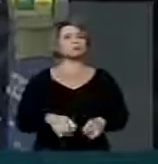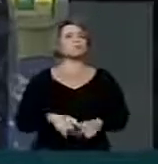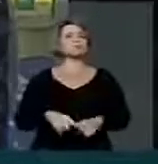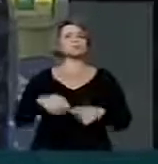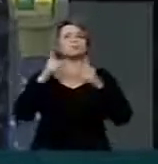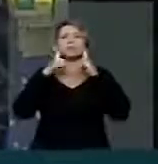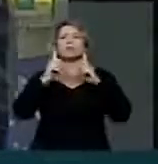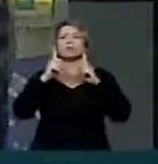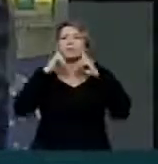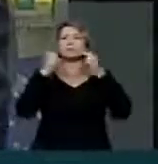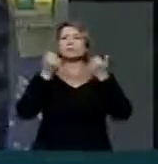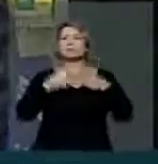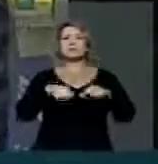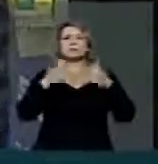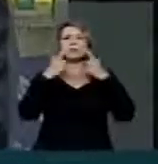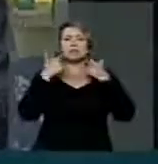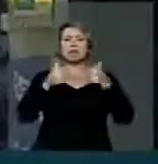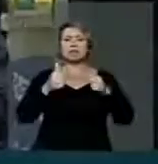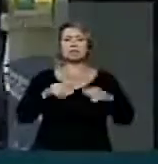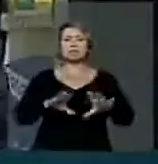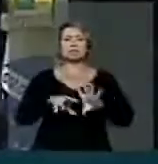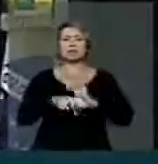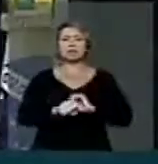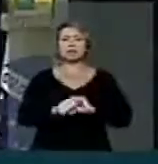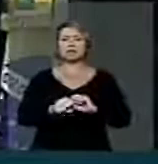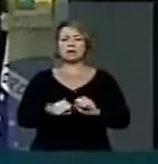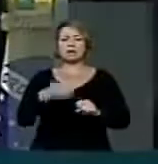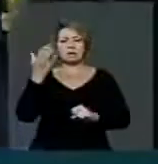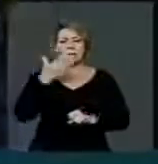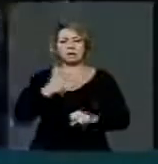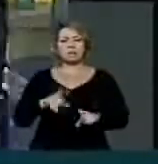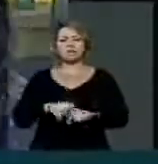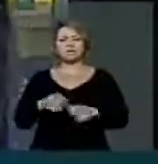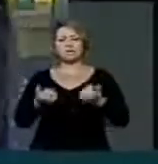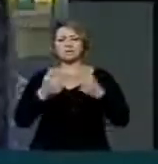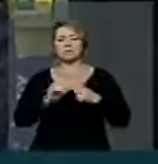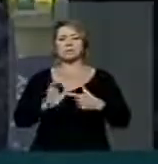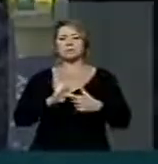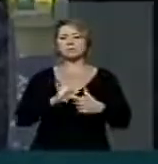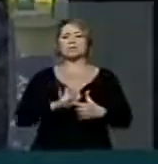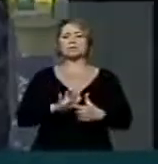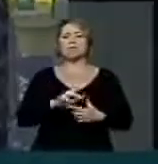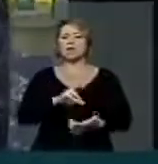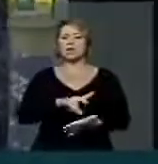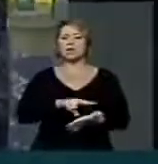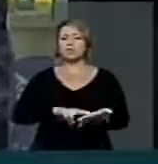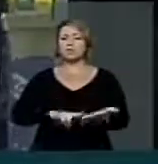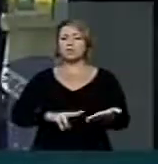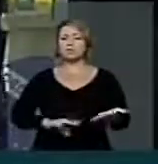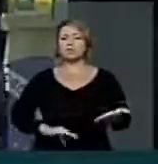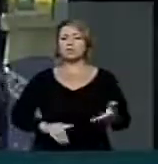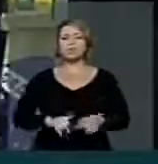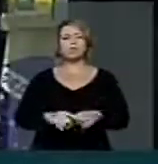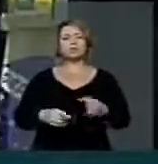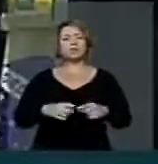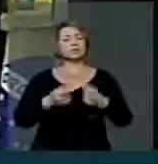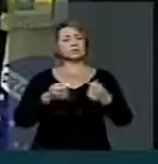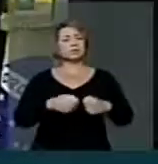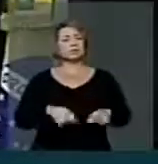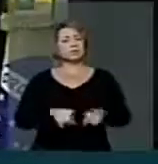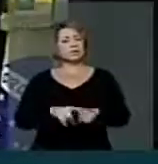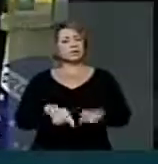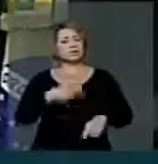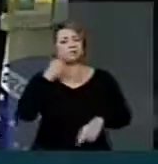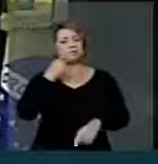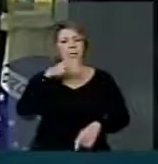analisar diploma? É certo não traduzir um documento? É certo abrir mão da língua